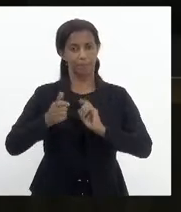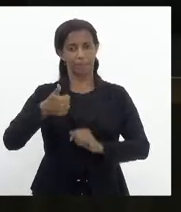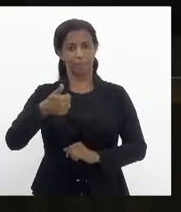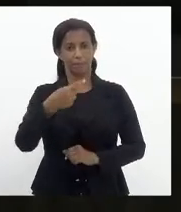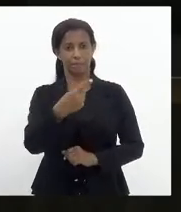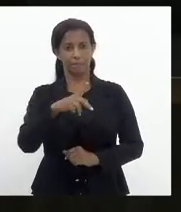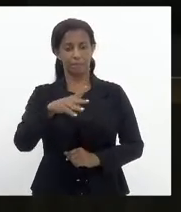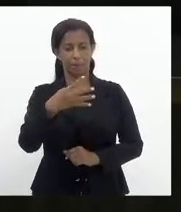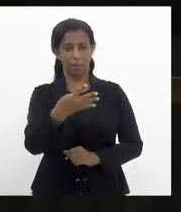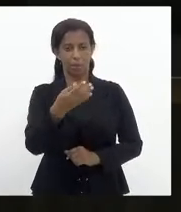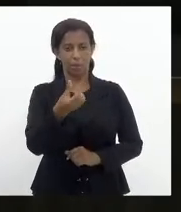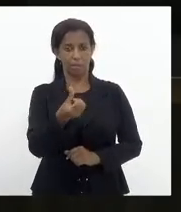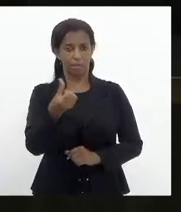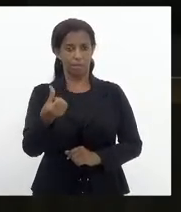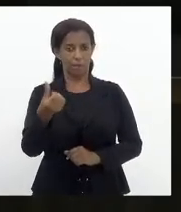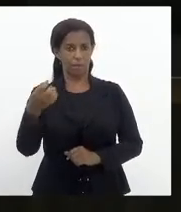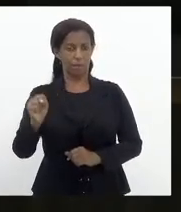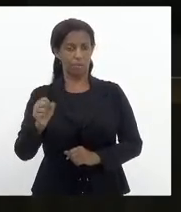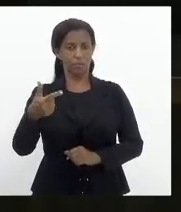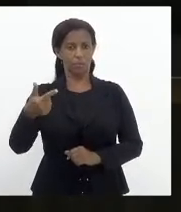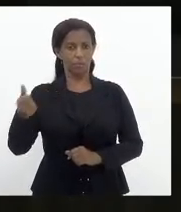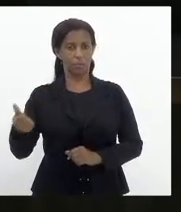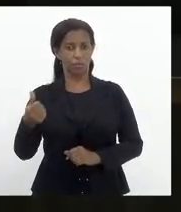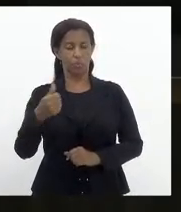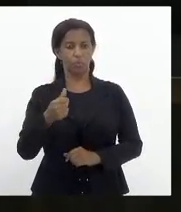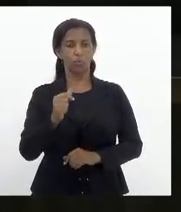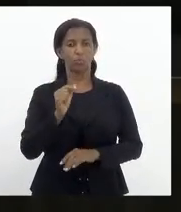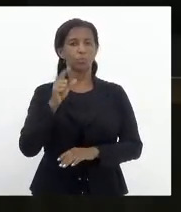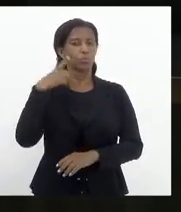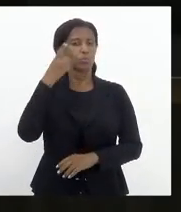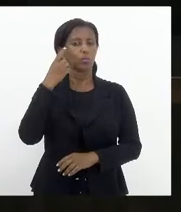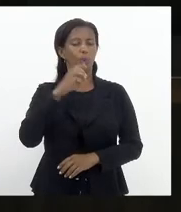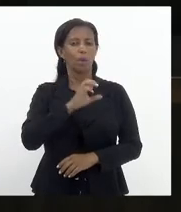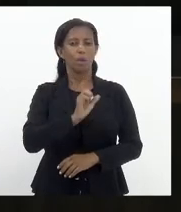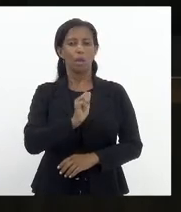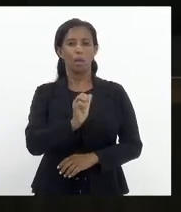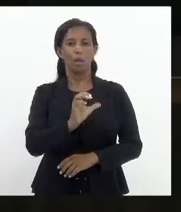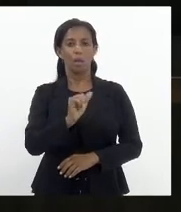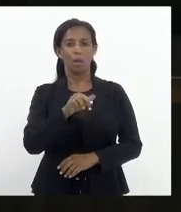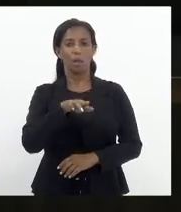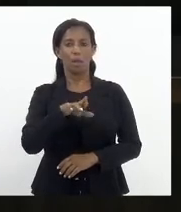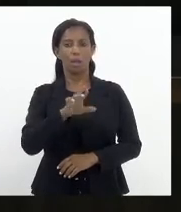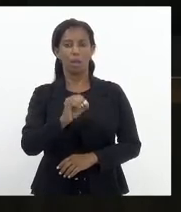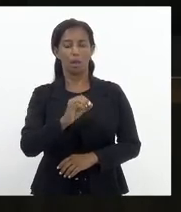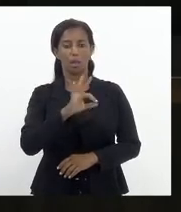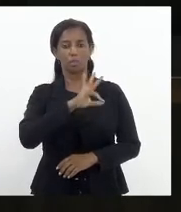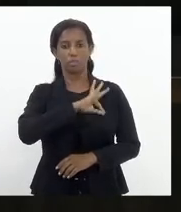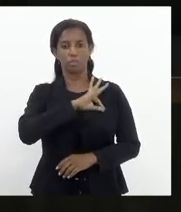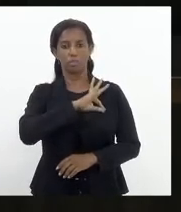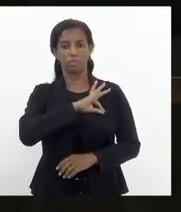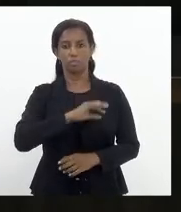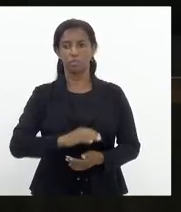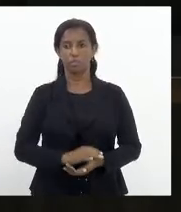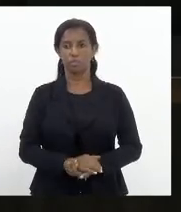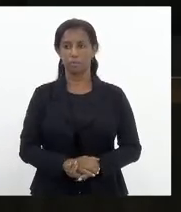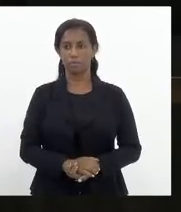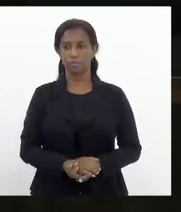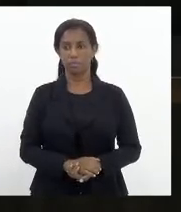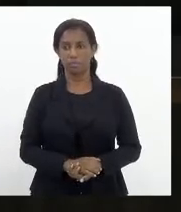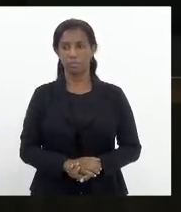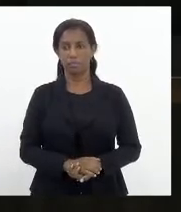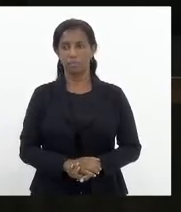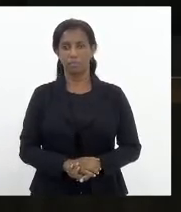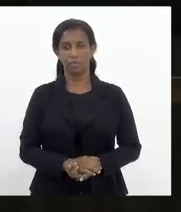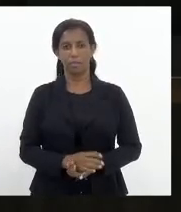projeto de lei 4668 de 21, de autoria dos deputados, delegado Carlos Augusto Marta Rocha, que